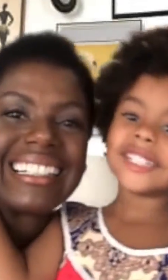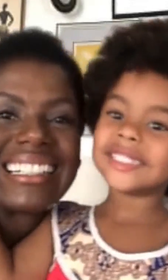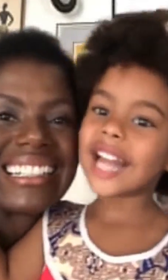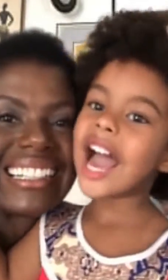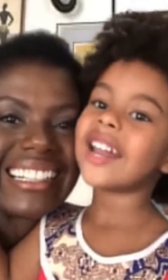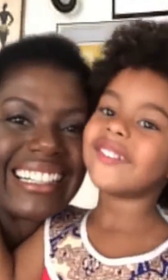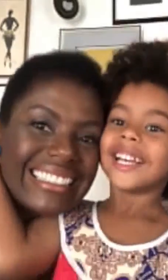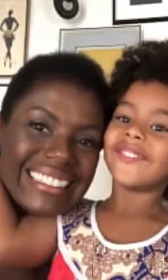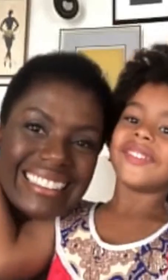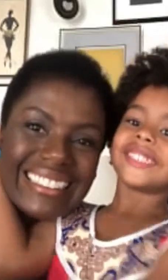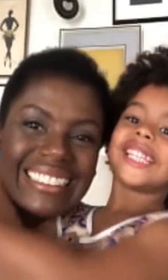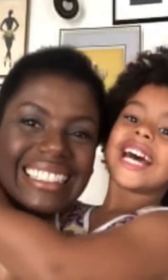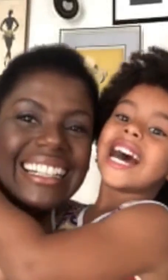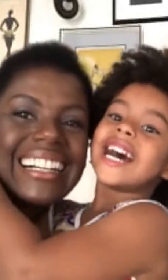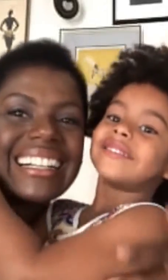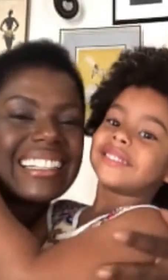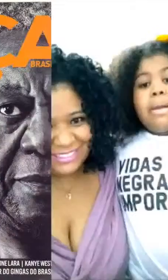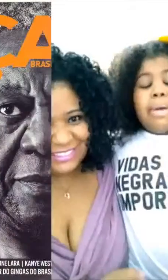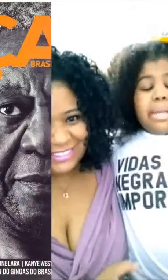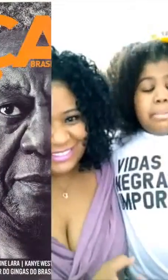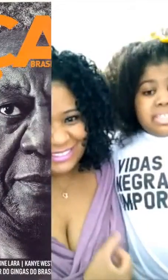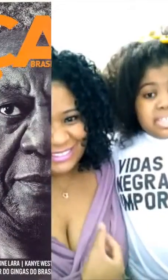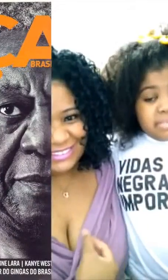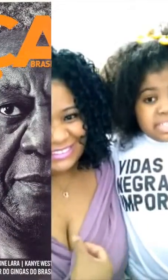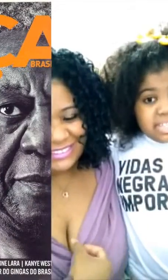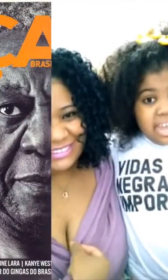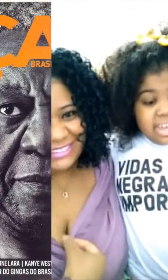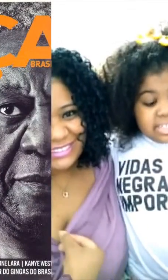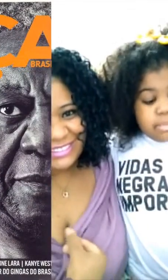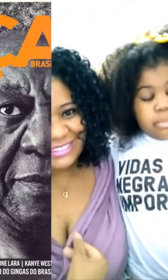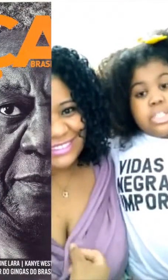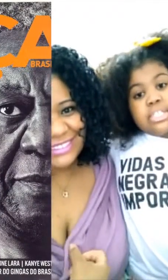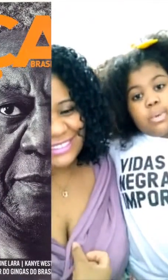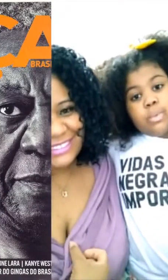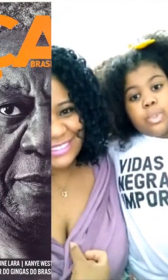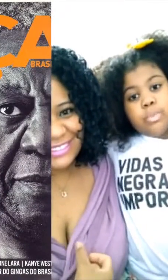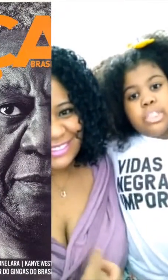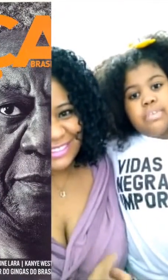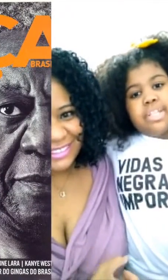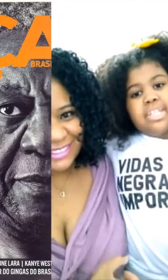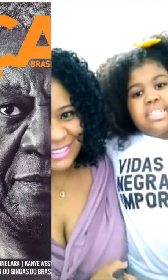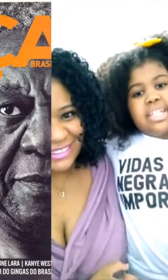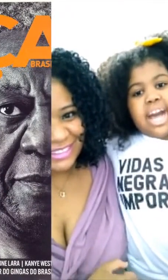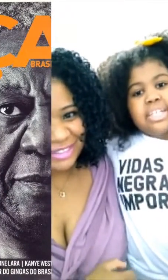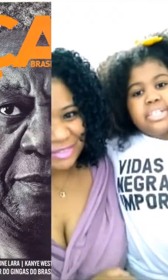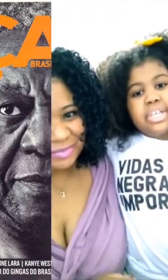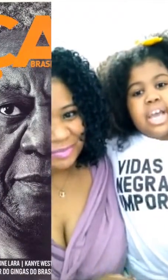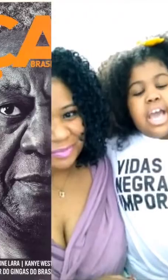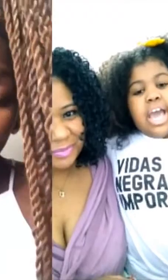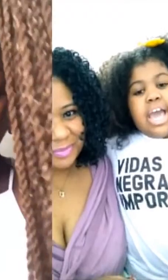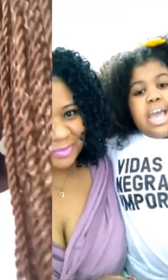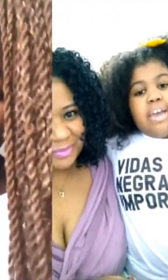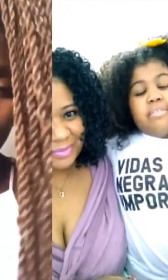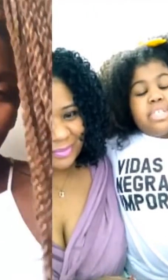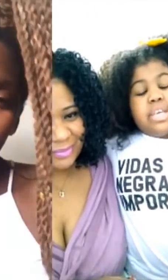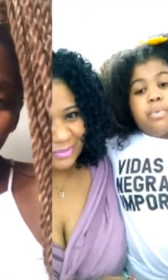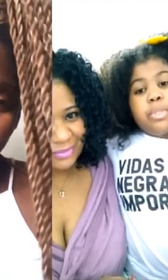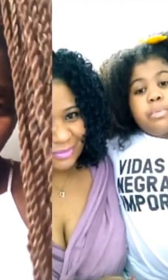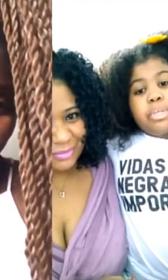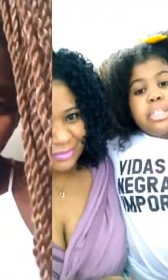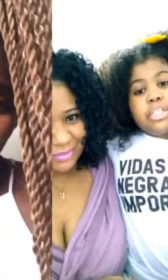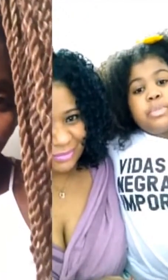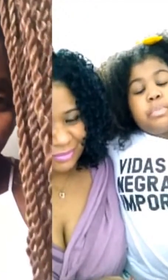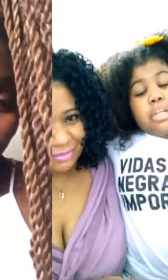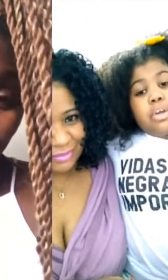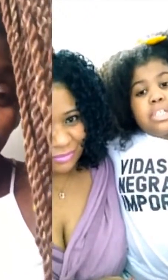aniversário revista Raça parabéns revista Raça muita saúde muita felicidade é com muita alegria que eu dou os parabéns para revista